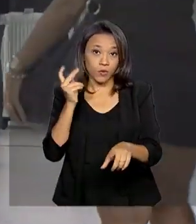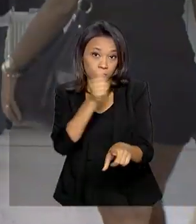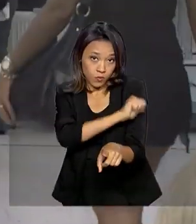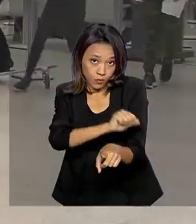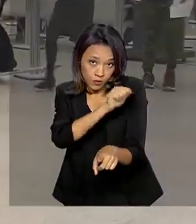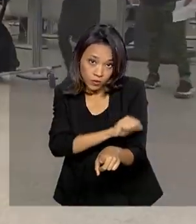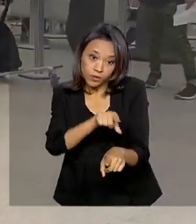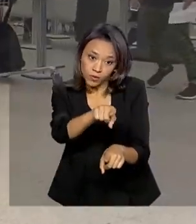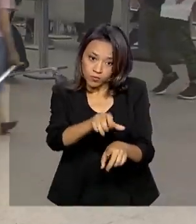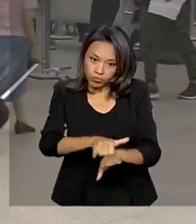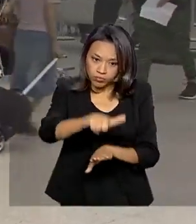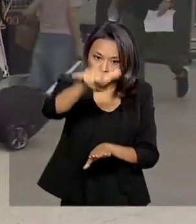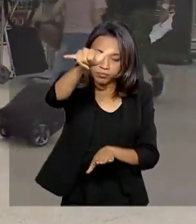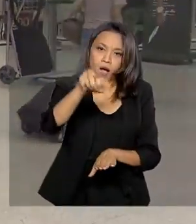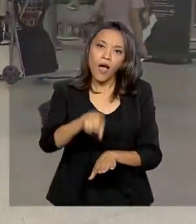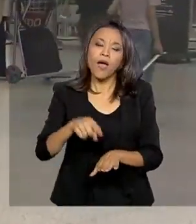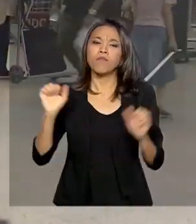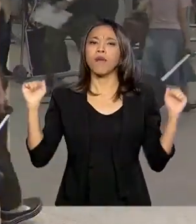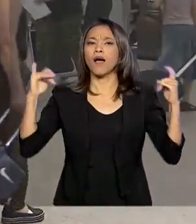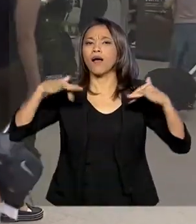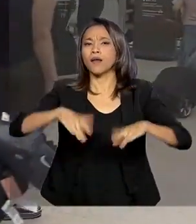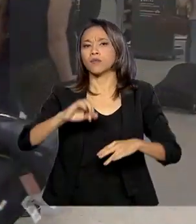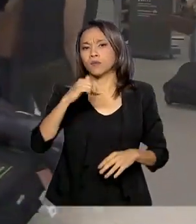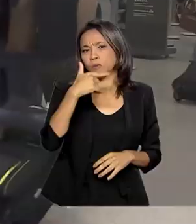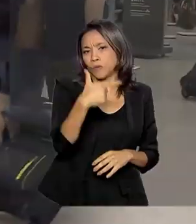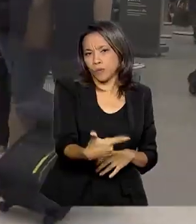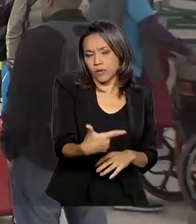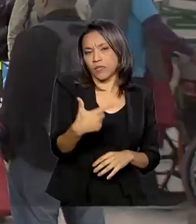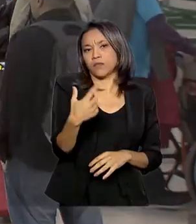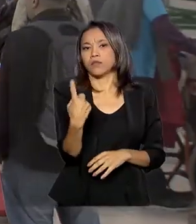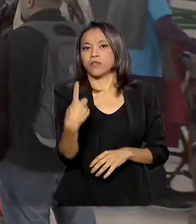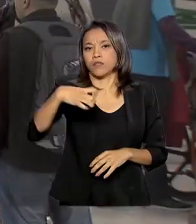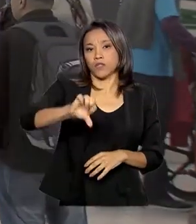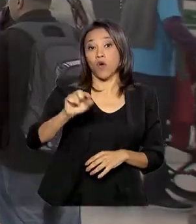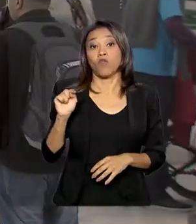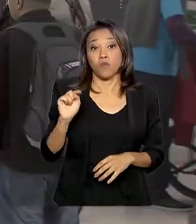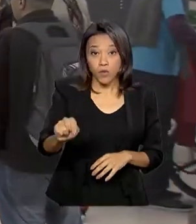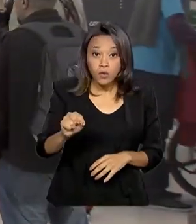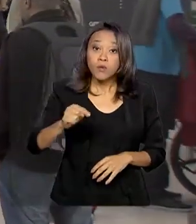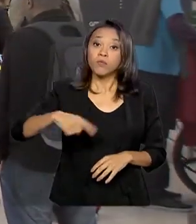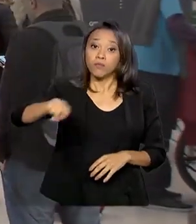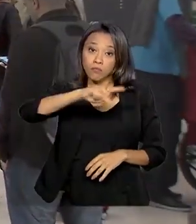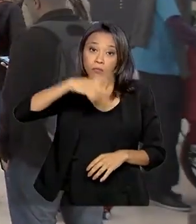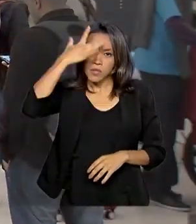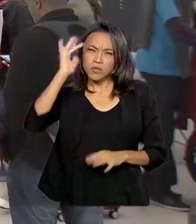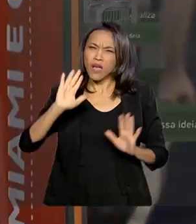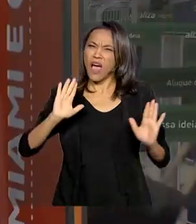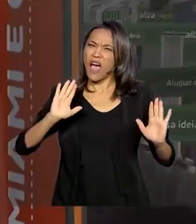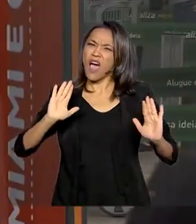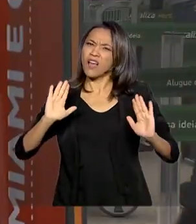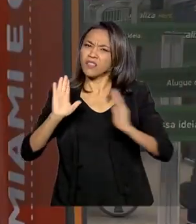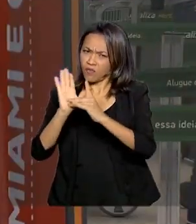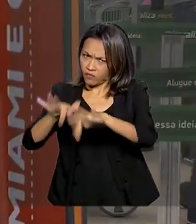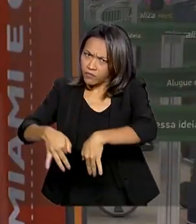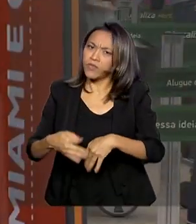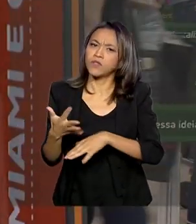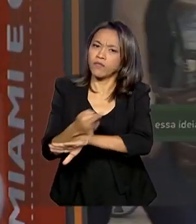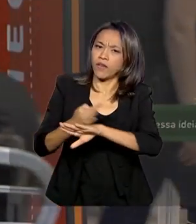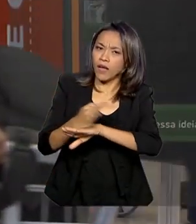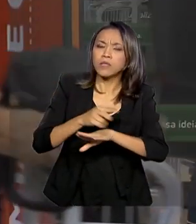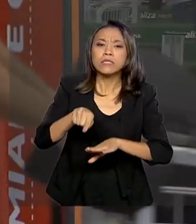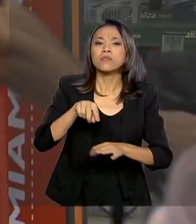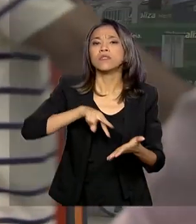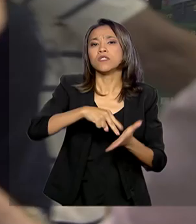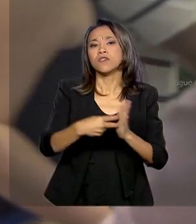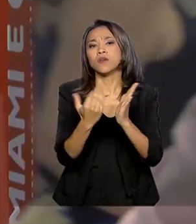expectativa é receber mais de 219 mil passageiros até o final do feriado, o que também representa um aumento de